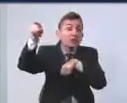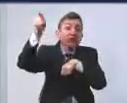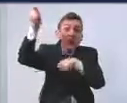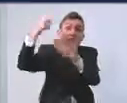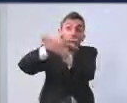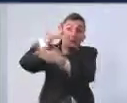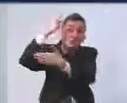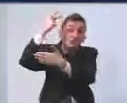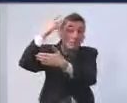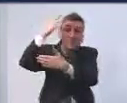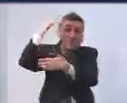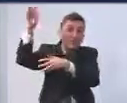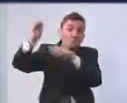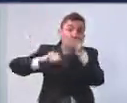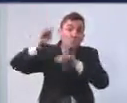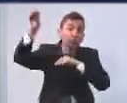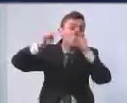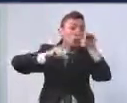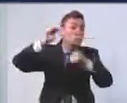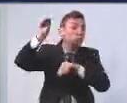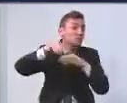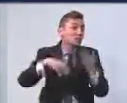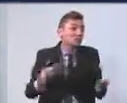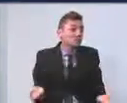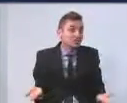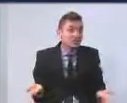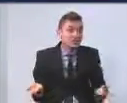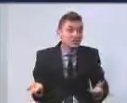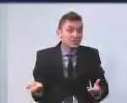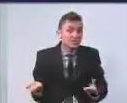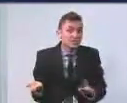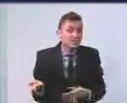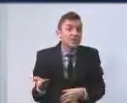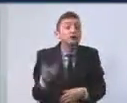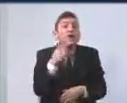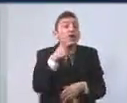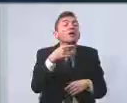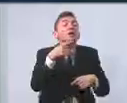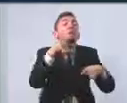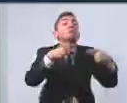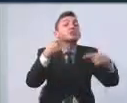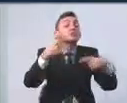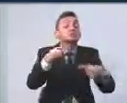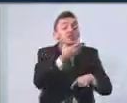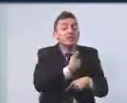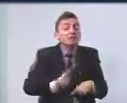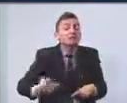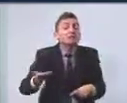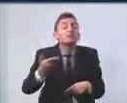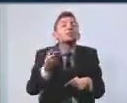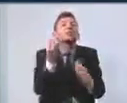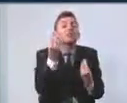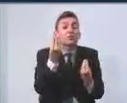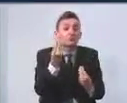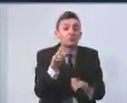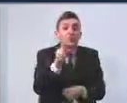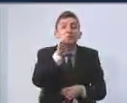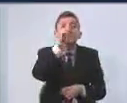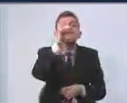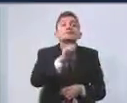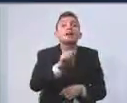lá. Então, nós estamos falando de um caso específico, mas imagina a política feina aplicada dia a dia. Então, Praça da Sé,